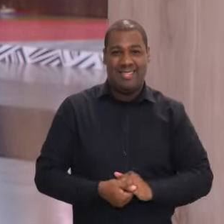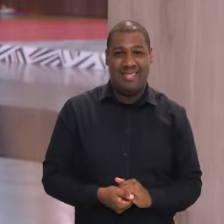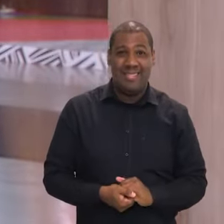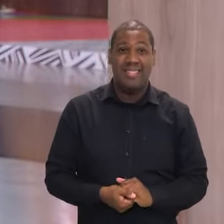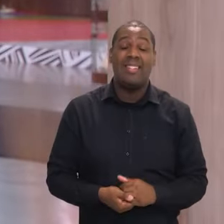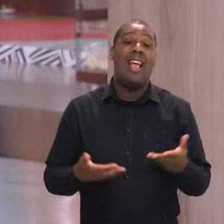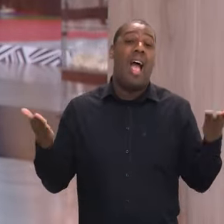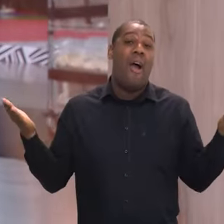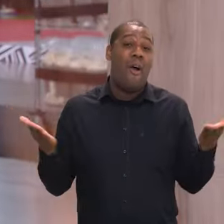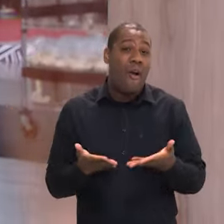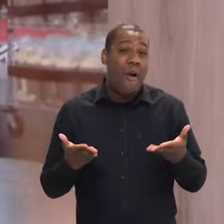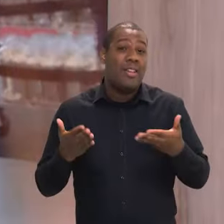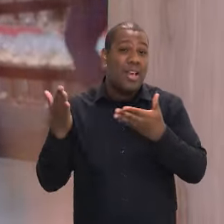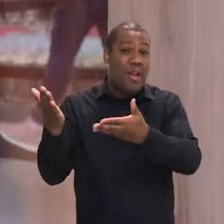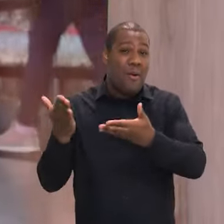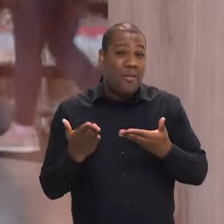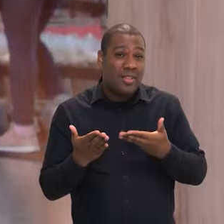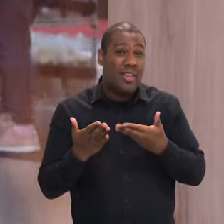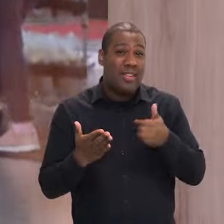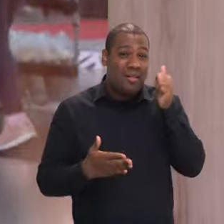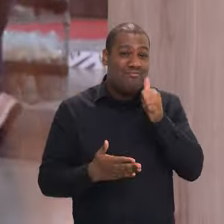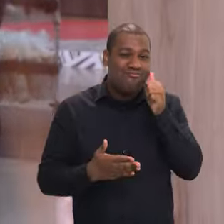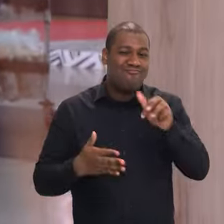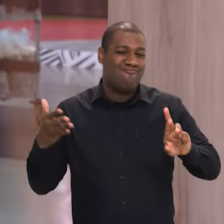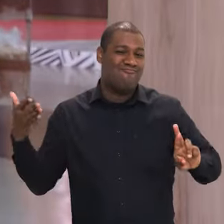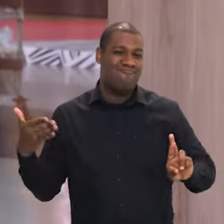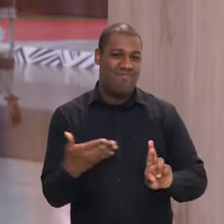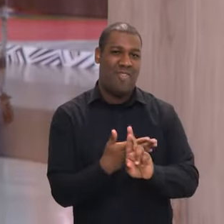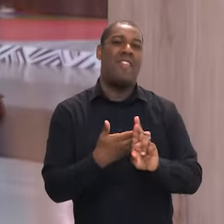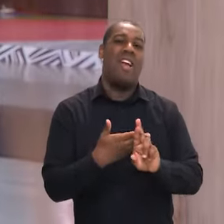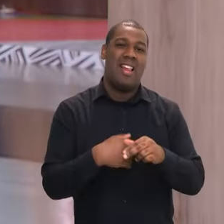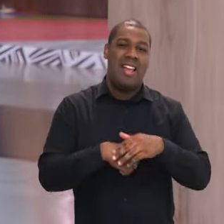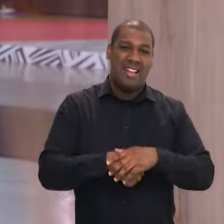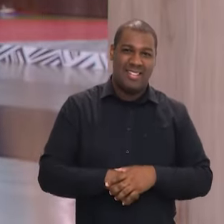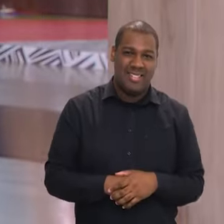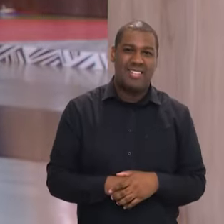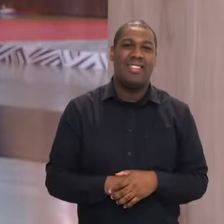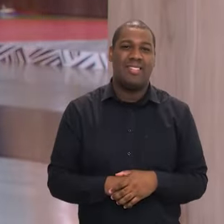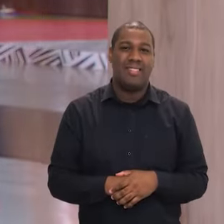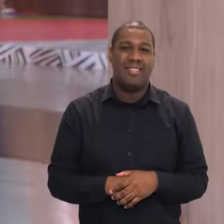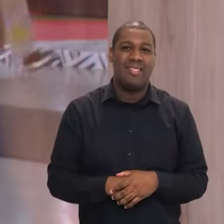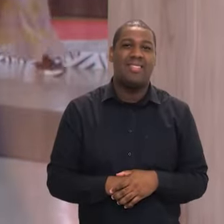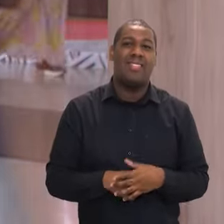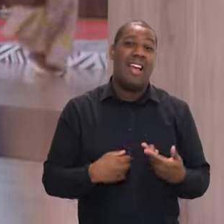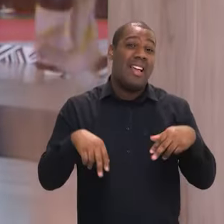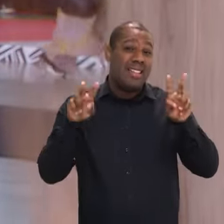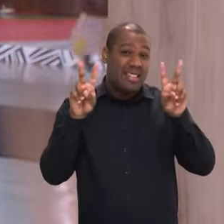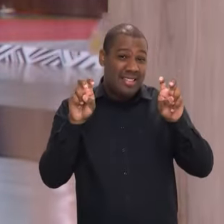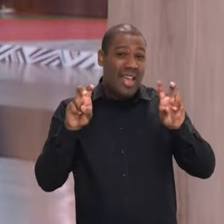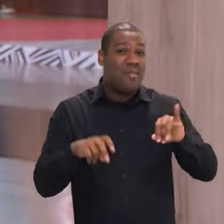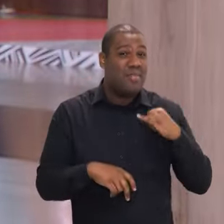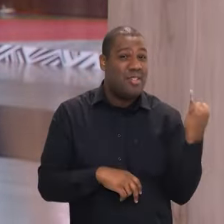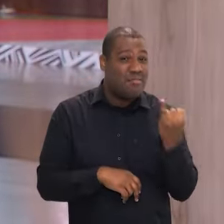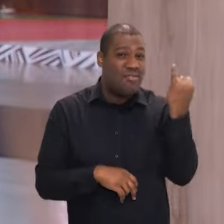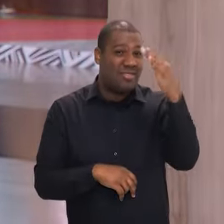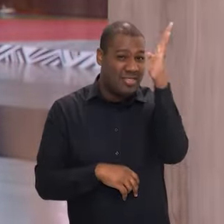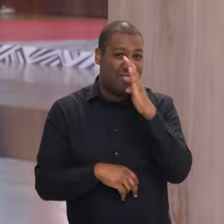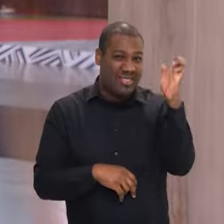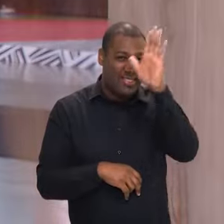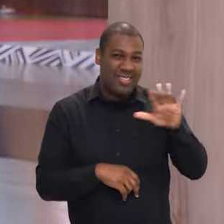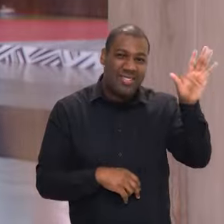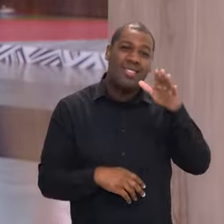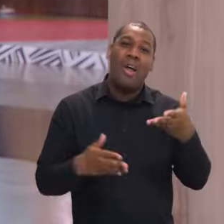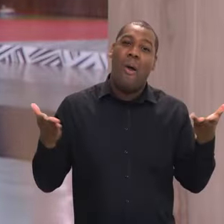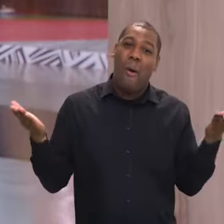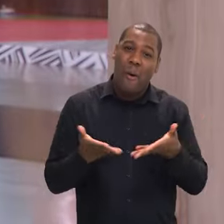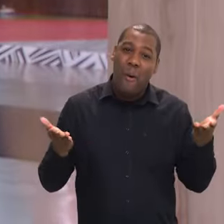E nada melhor do que conversar com grandes nomes femininos responsáveis pela condução de importantes temas nacionais. Então